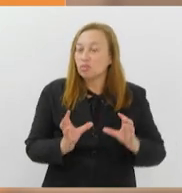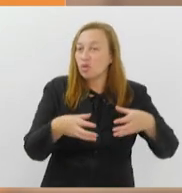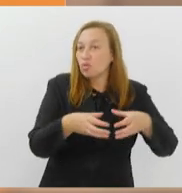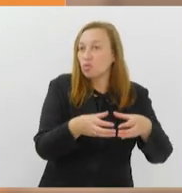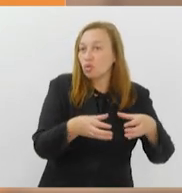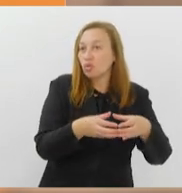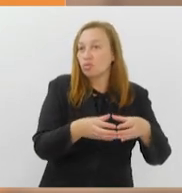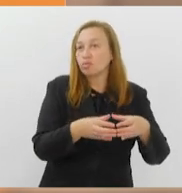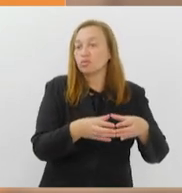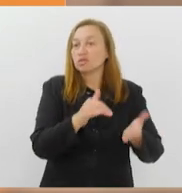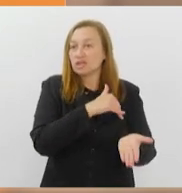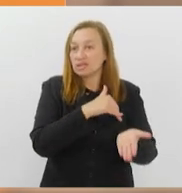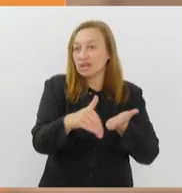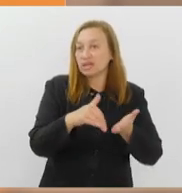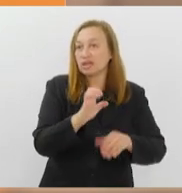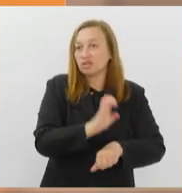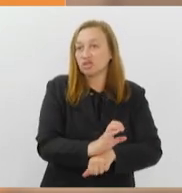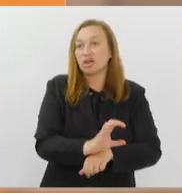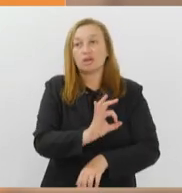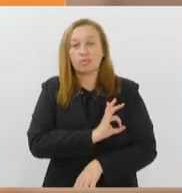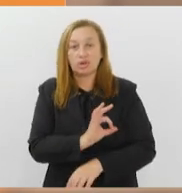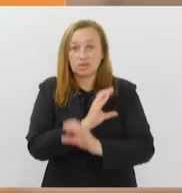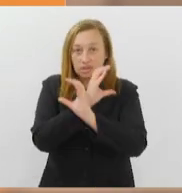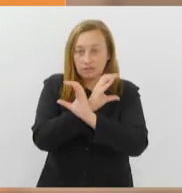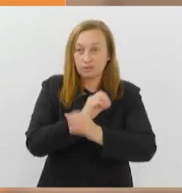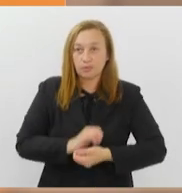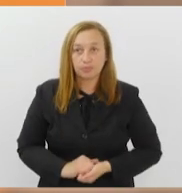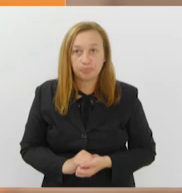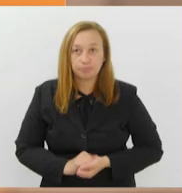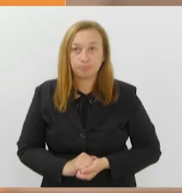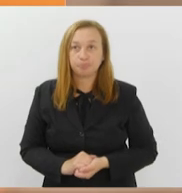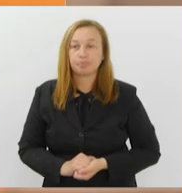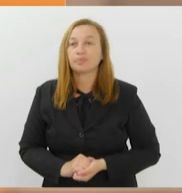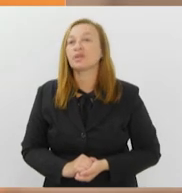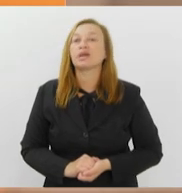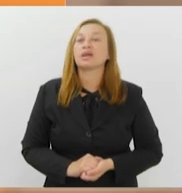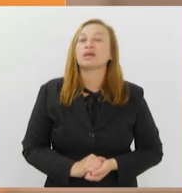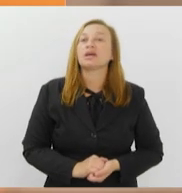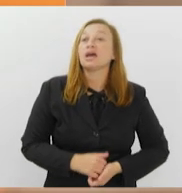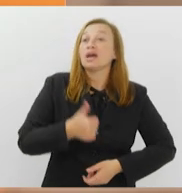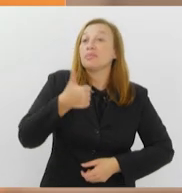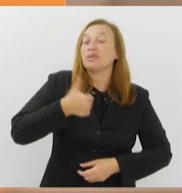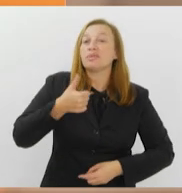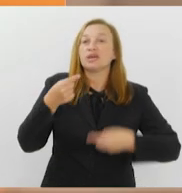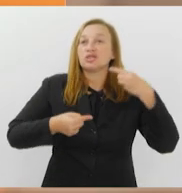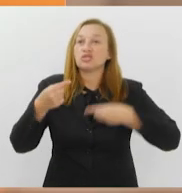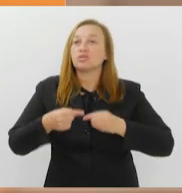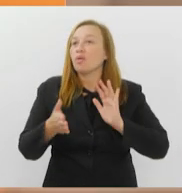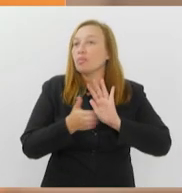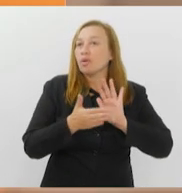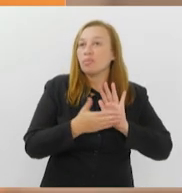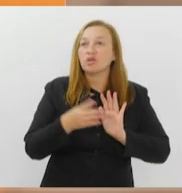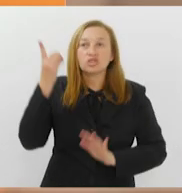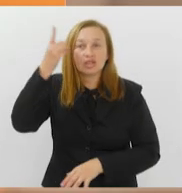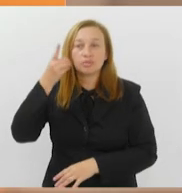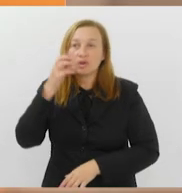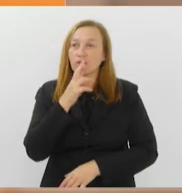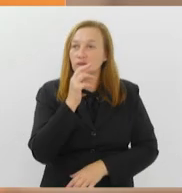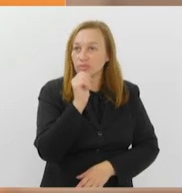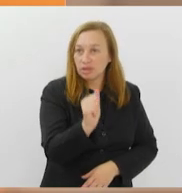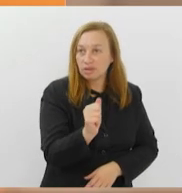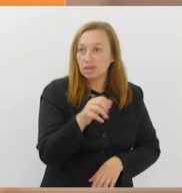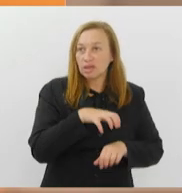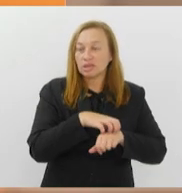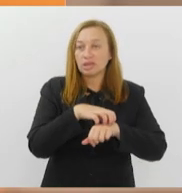órgão de pessoal da Secretaria Estadual da Polícia Civil. Em primeira discussão, uma proposta do deputado Rodrigo